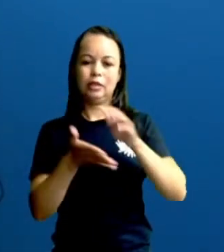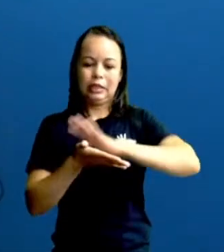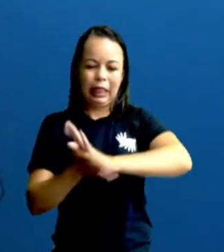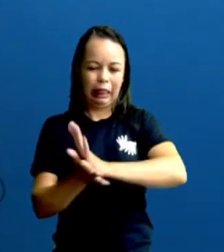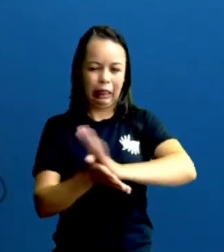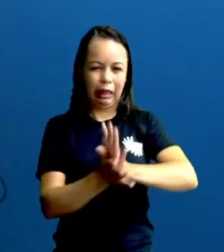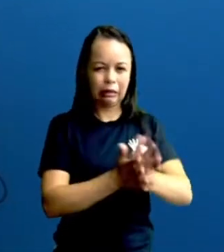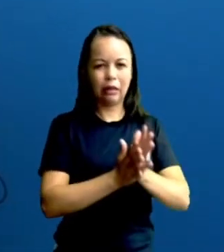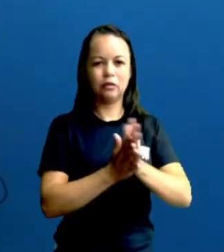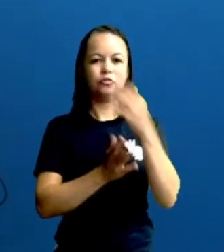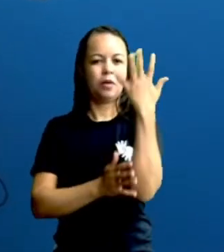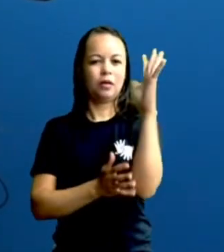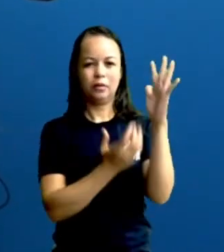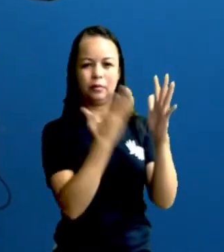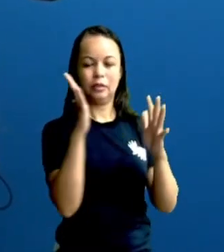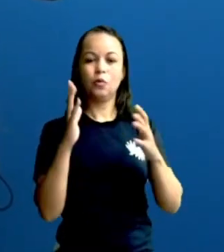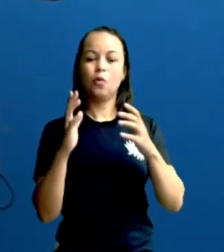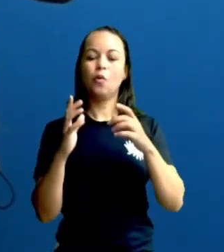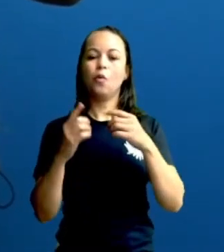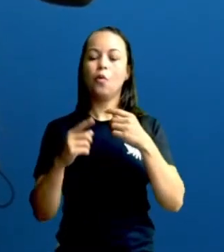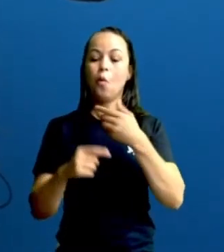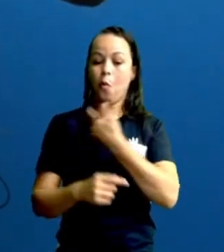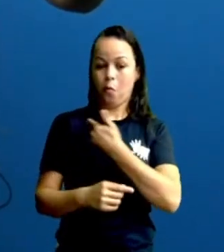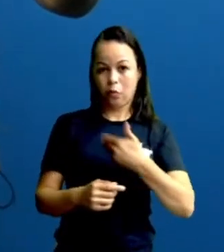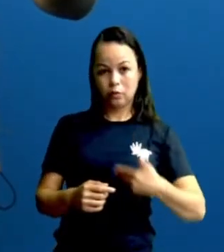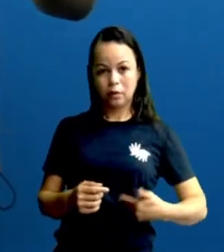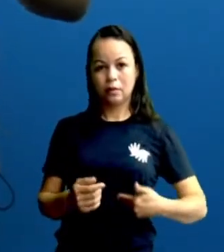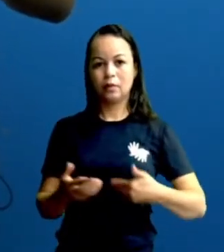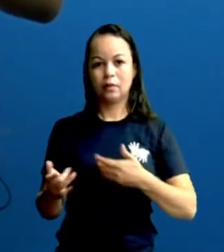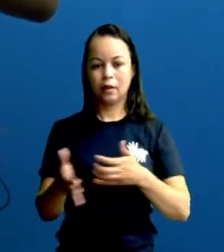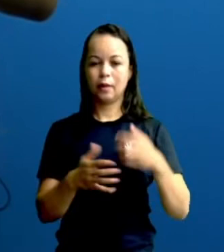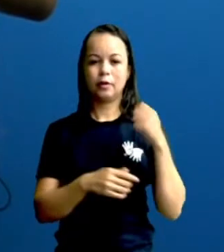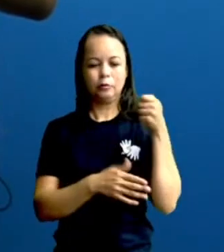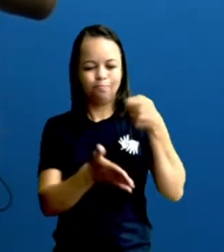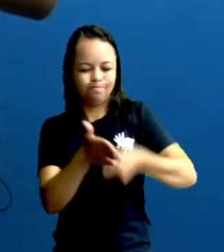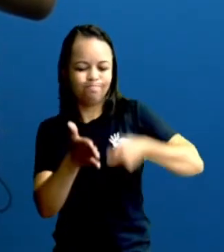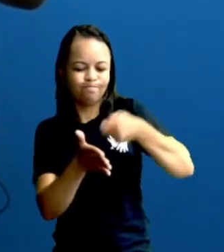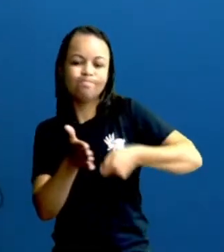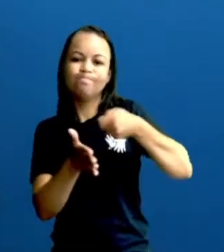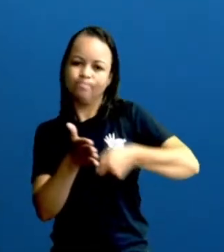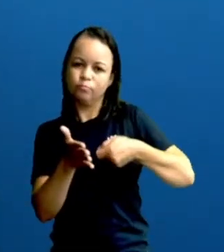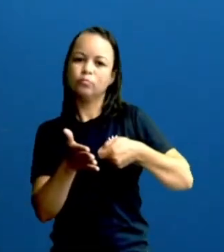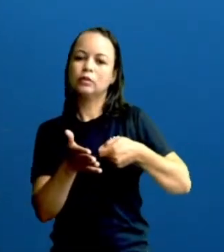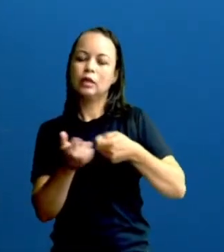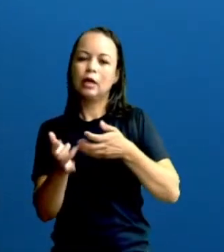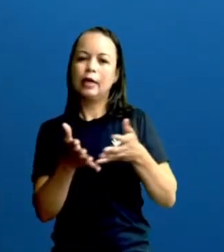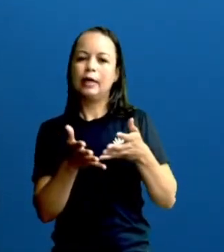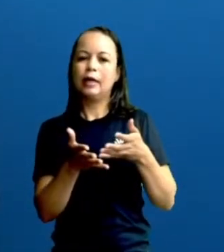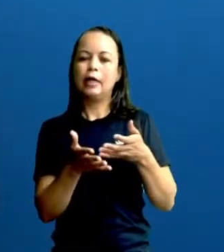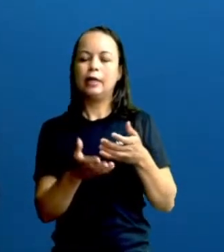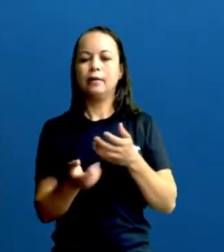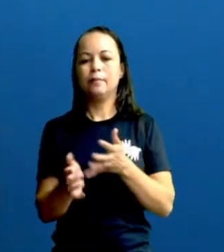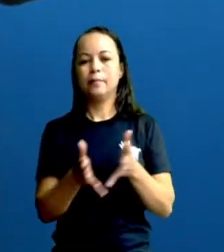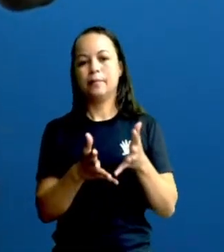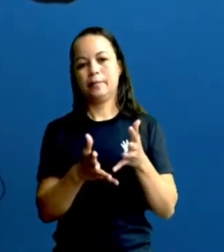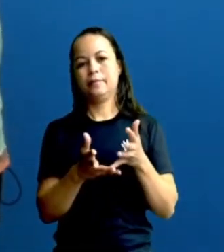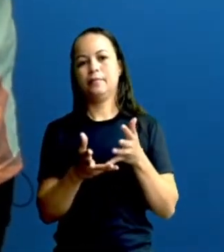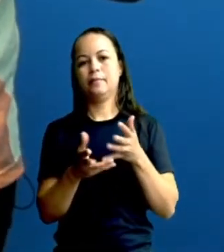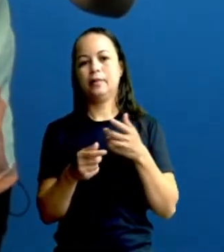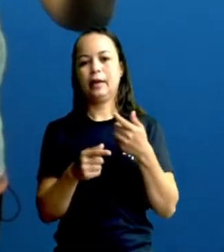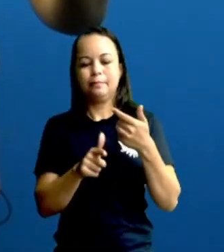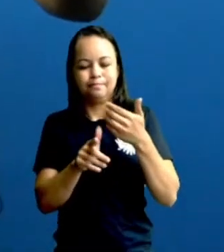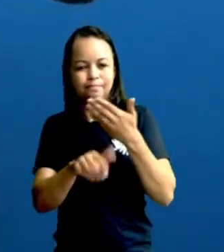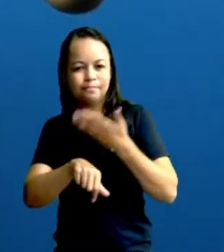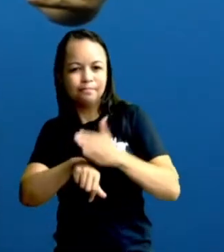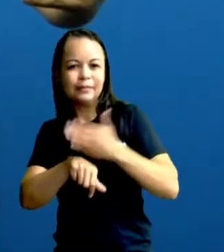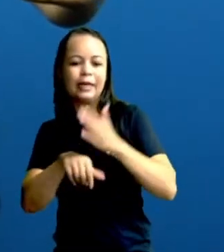com uma legislação extremamente o quê? Não só rigorosa, mas uma legislação que seja devidamente praticada, ela seja